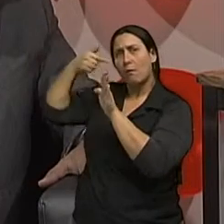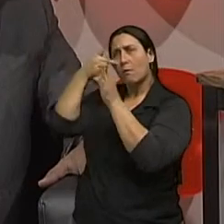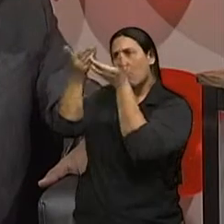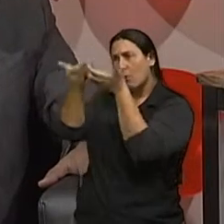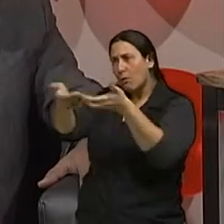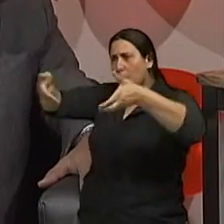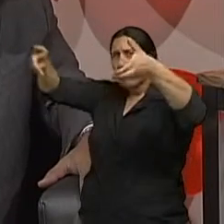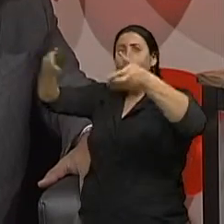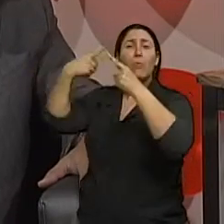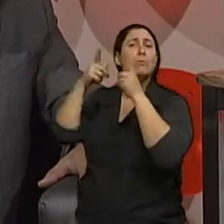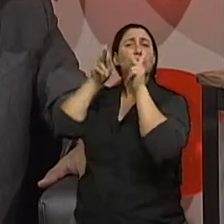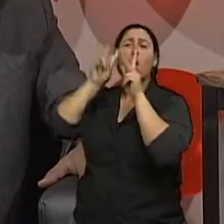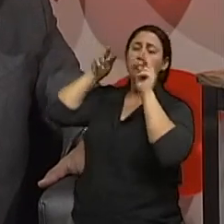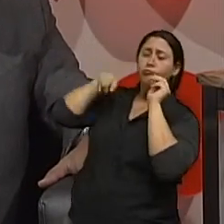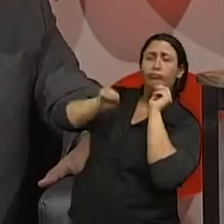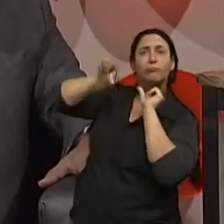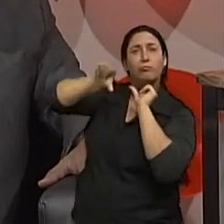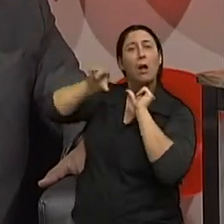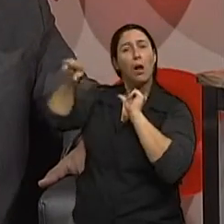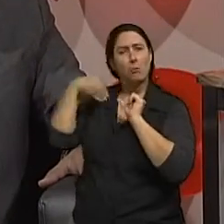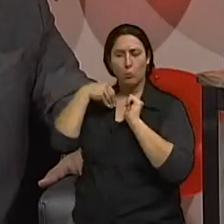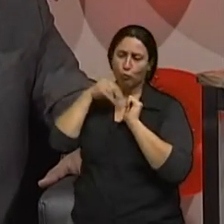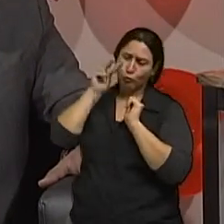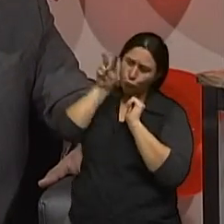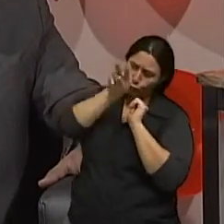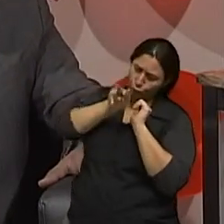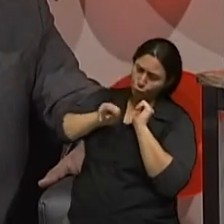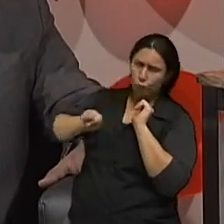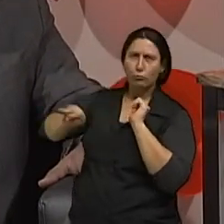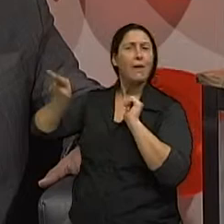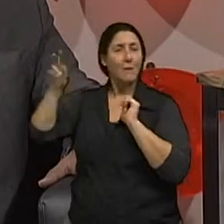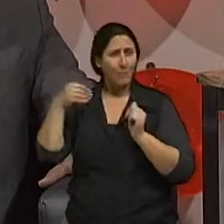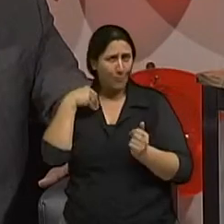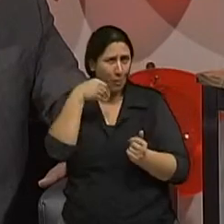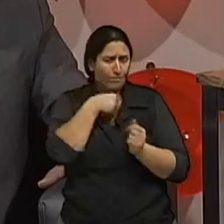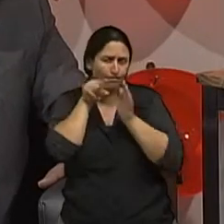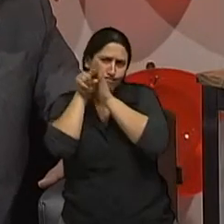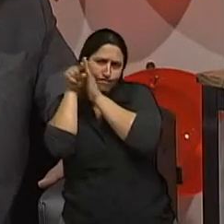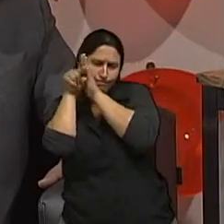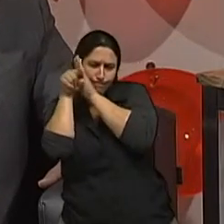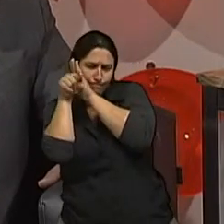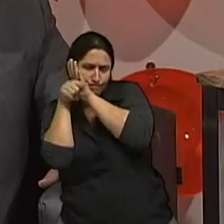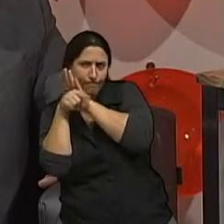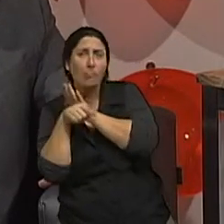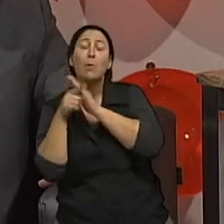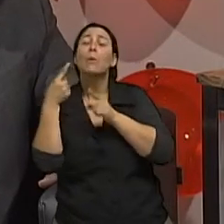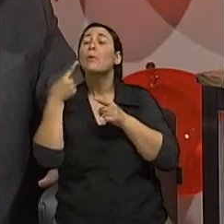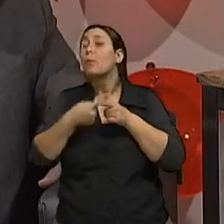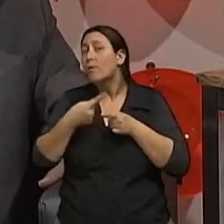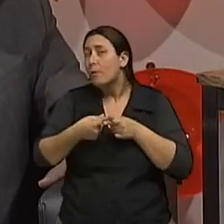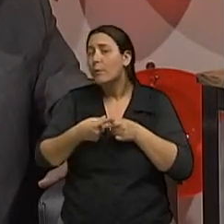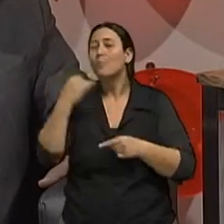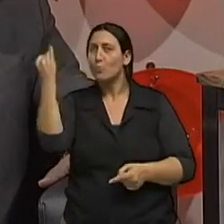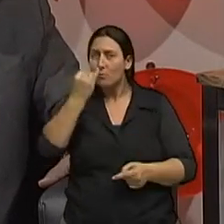aspecto ou crescendo ou surgindo o indivíduo tem que procurar o seu clínico ou um